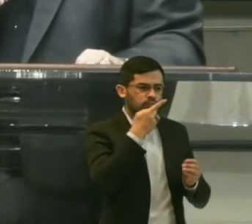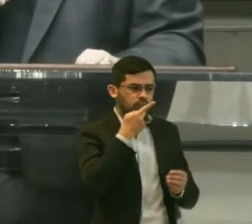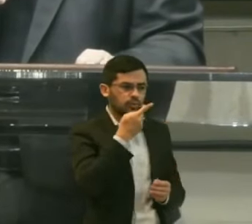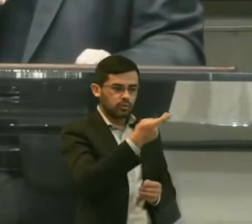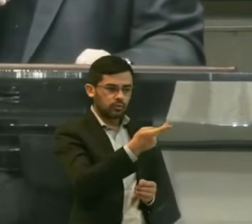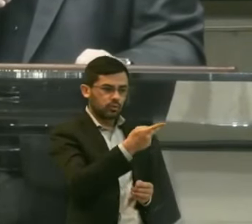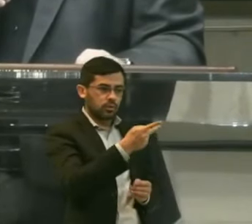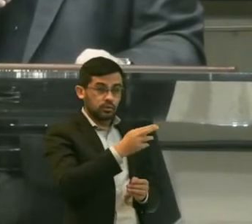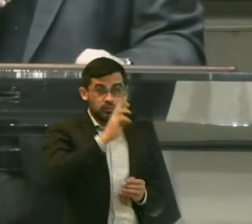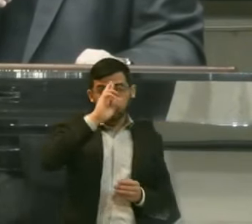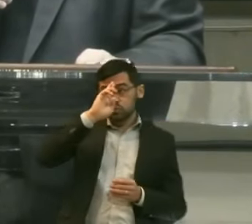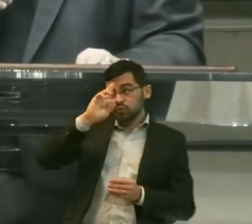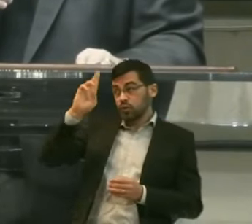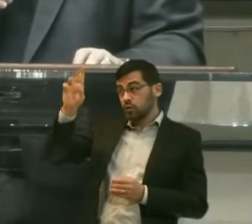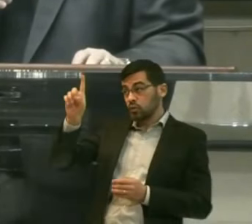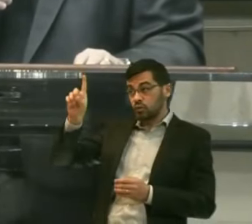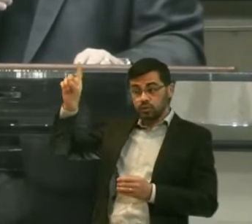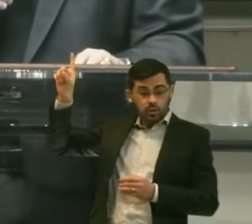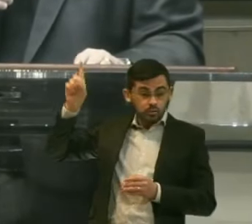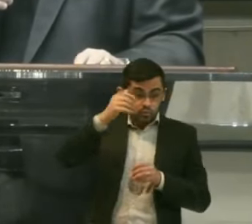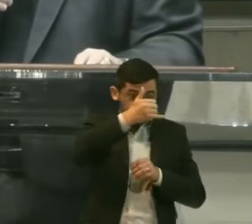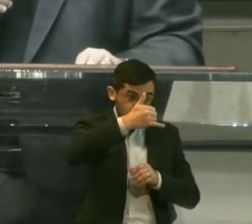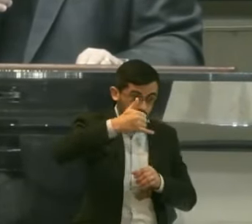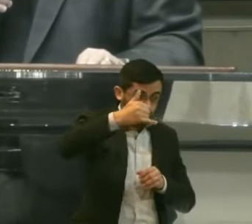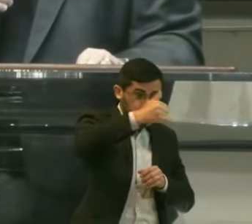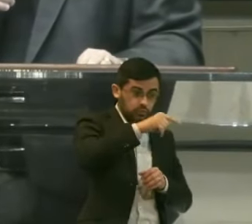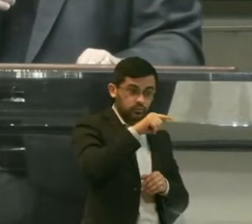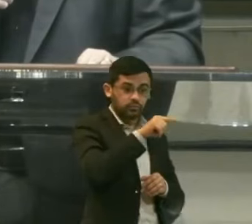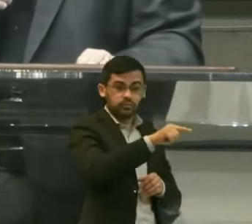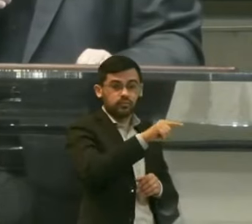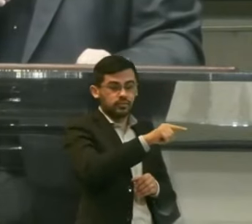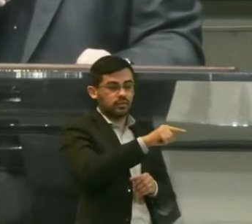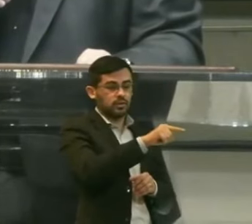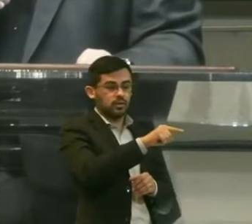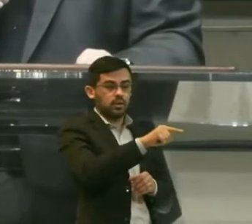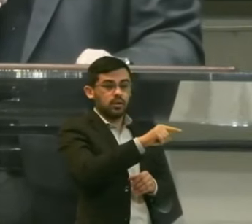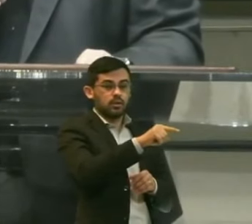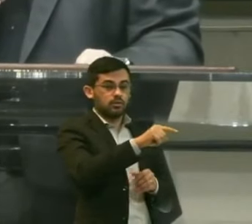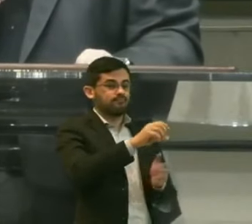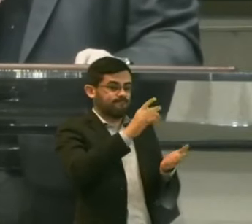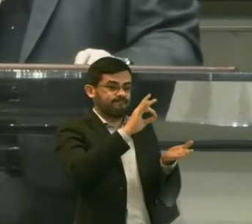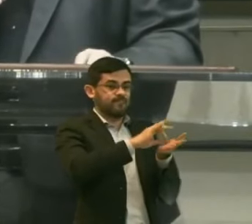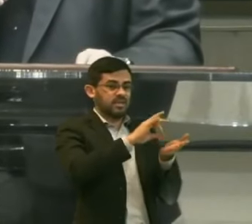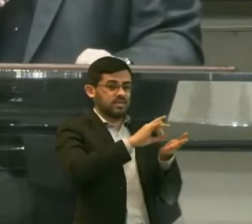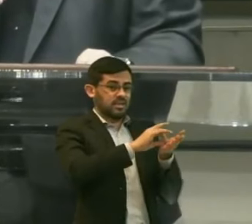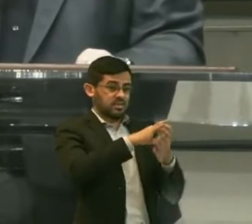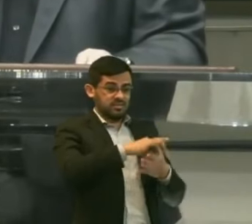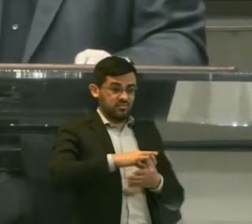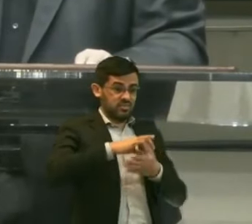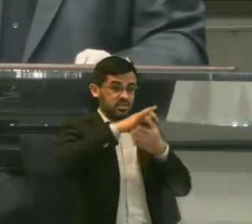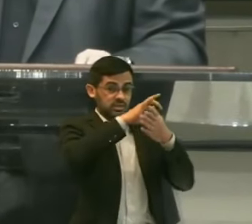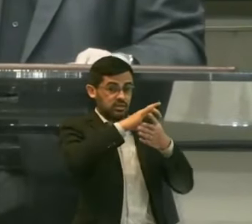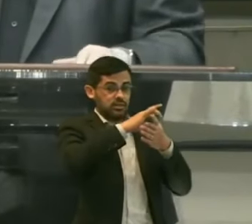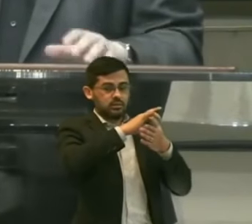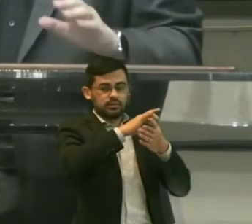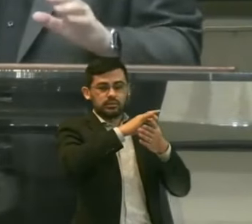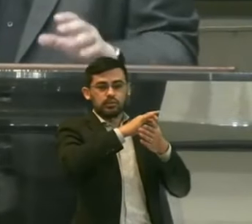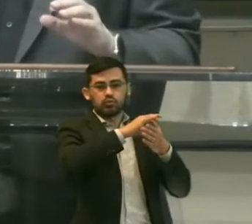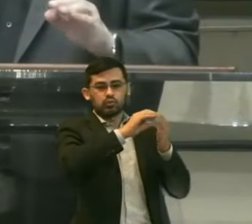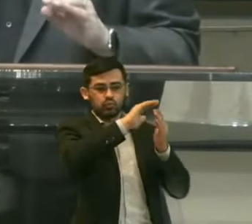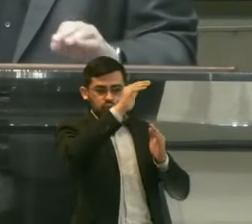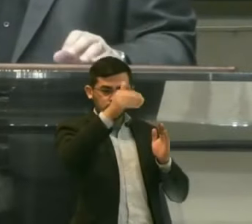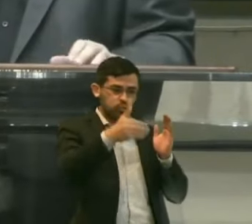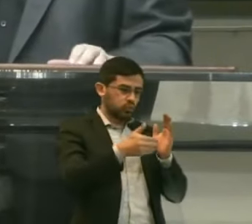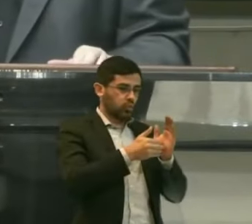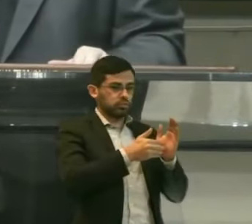O Senhor está ungindo você como príncipe sobre a sua herança, o